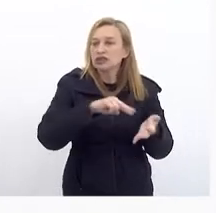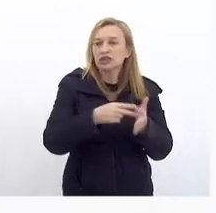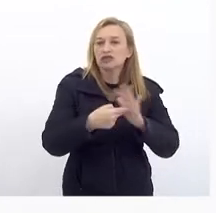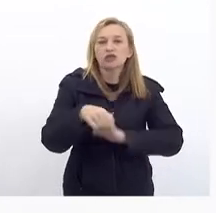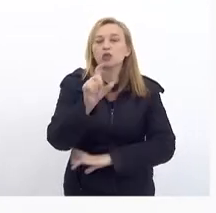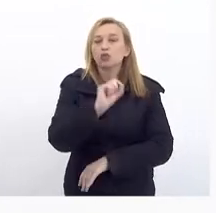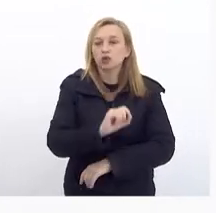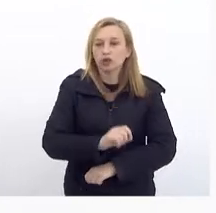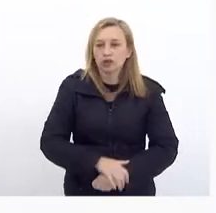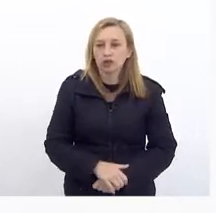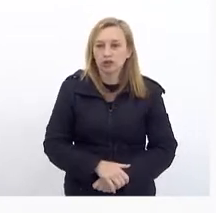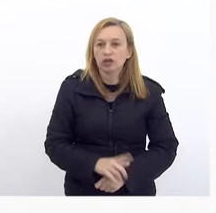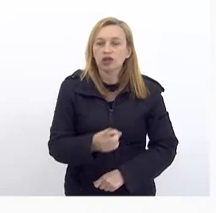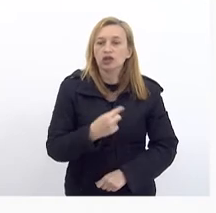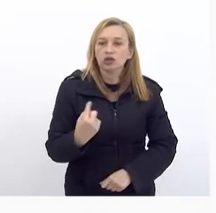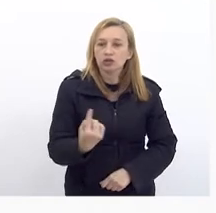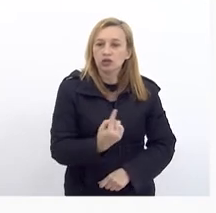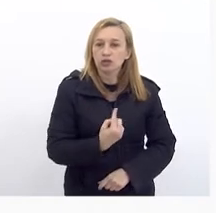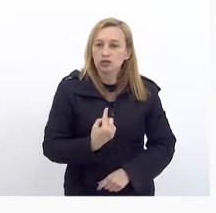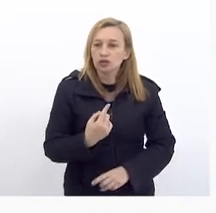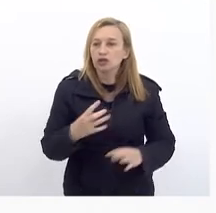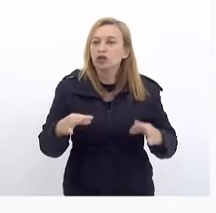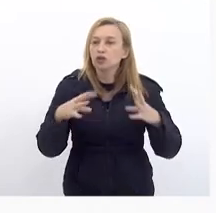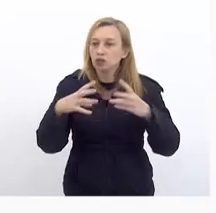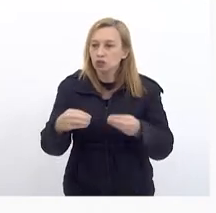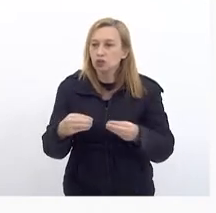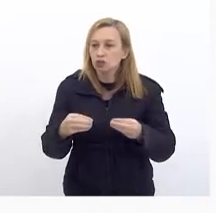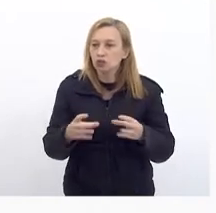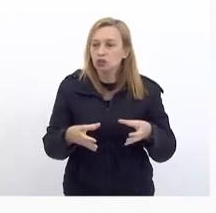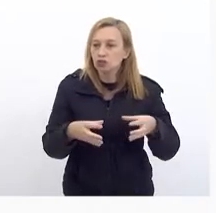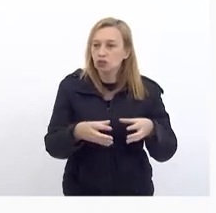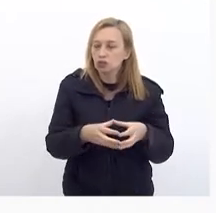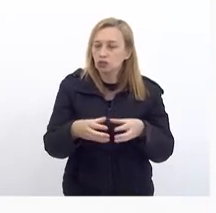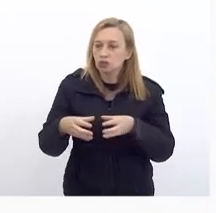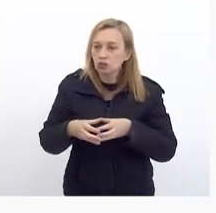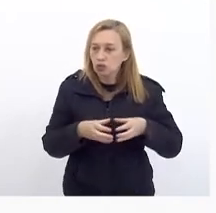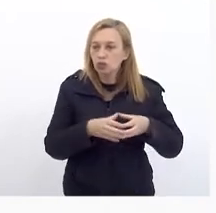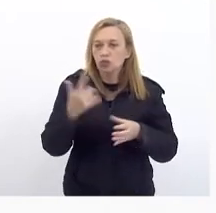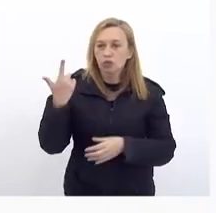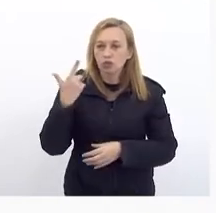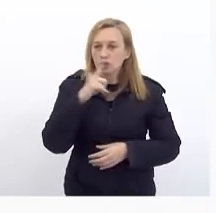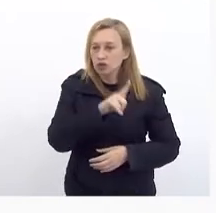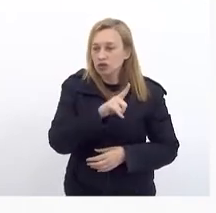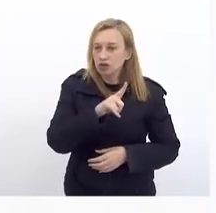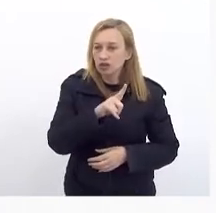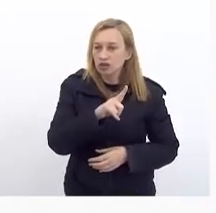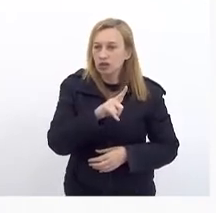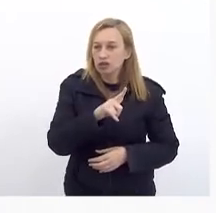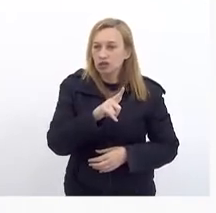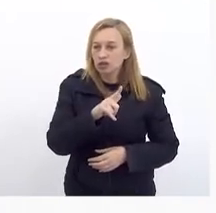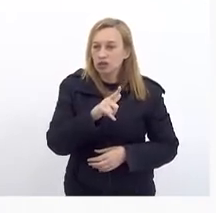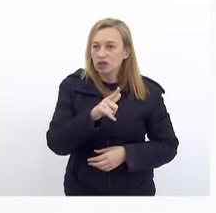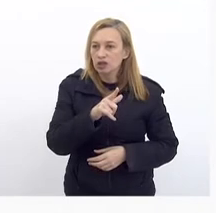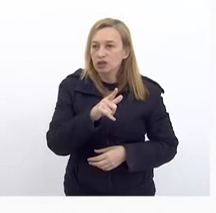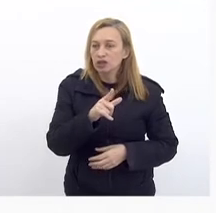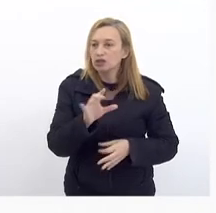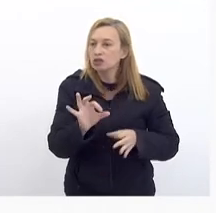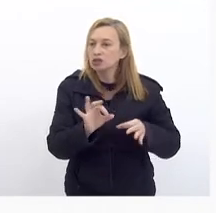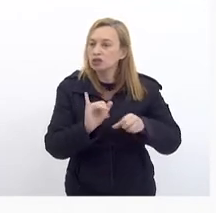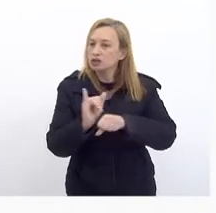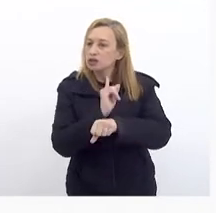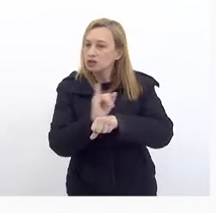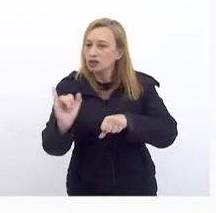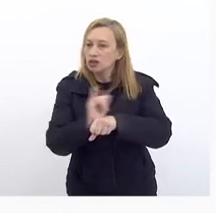Que a gente Faça com que Todos os órgãos Consigam Colocar de pé Os seus planejamentos